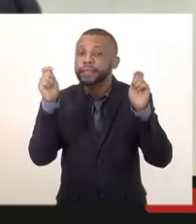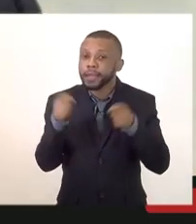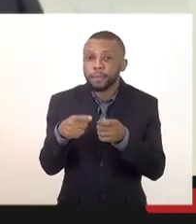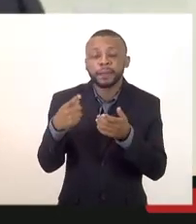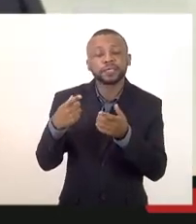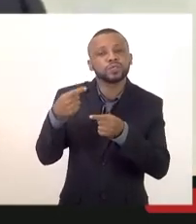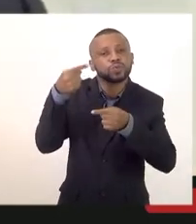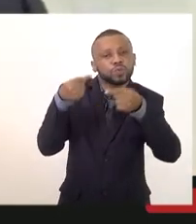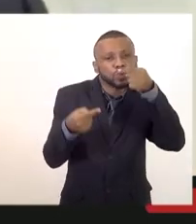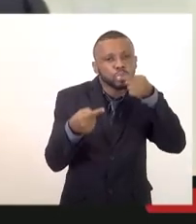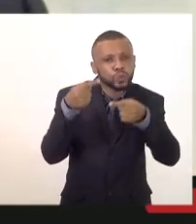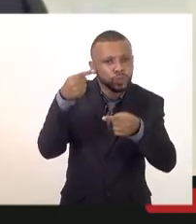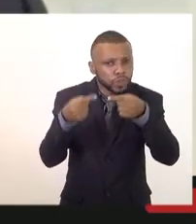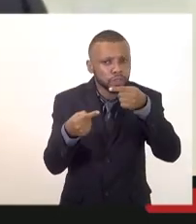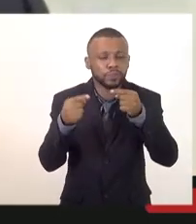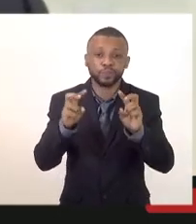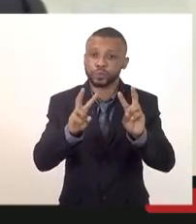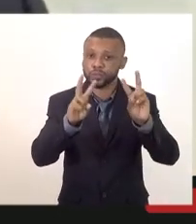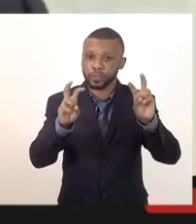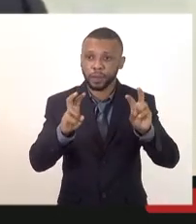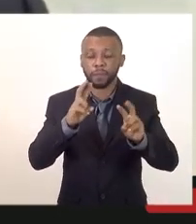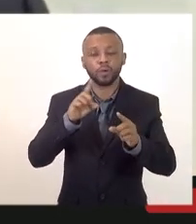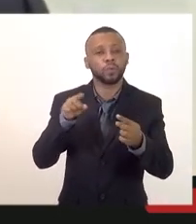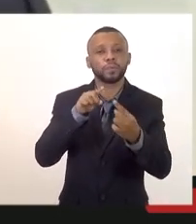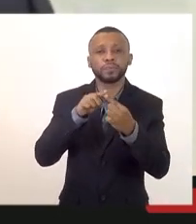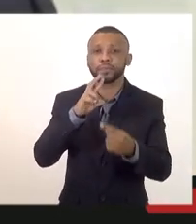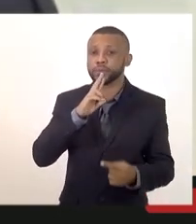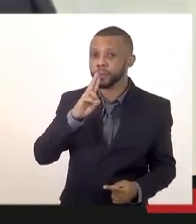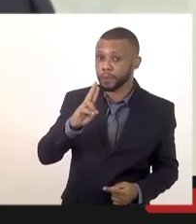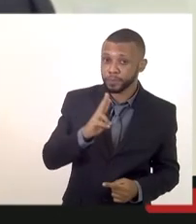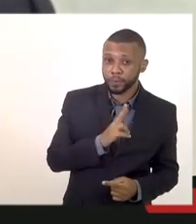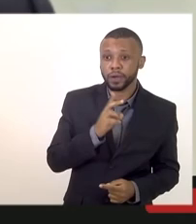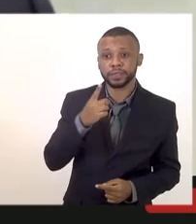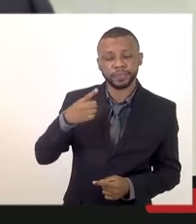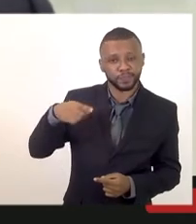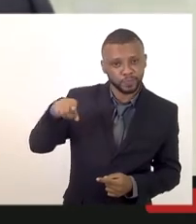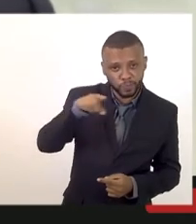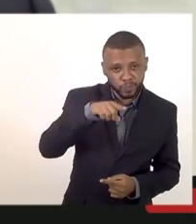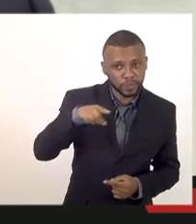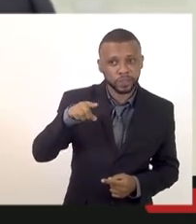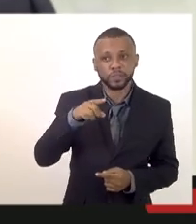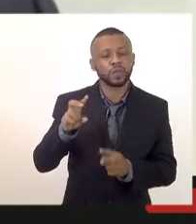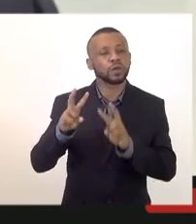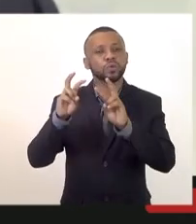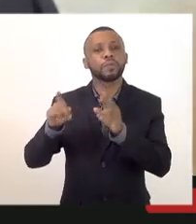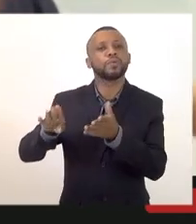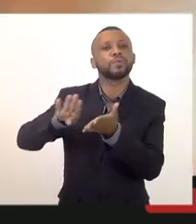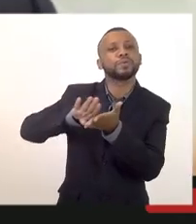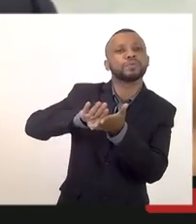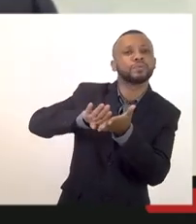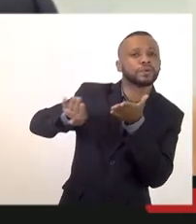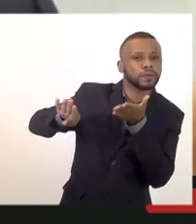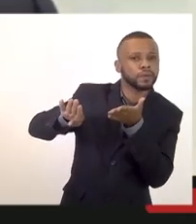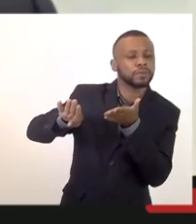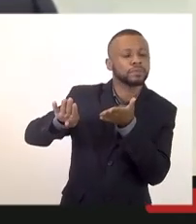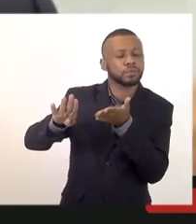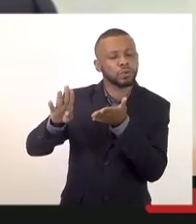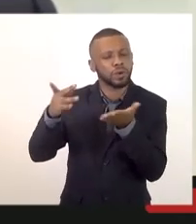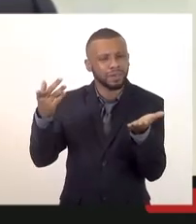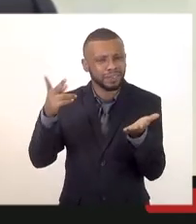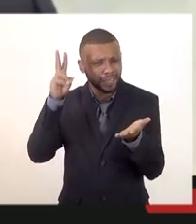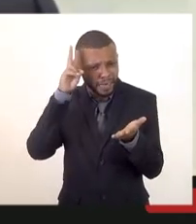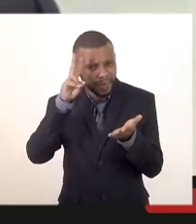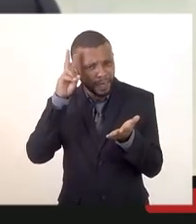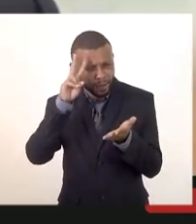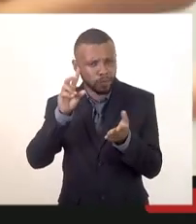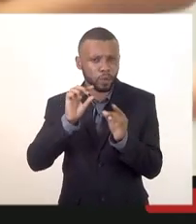presencial poder discutir o tema pra dar uma resposta também a eles no caso dos excluídos acho que vossa excelência se recorda do caso